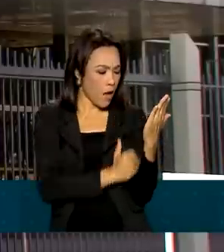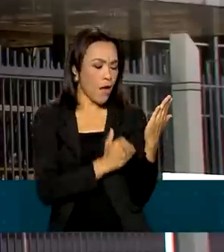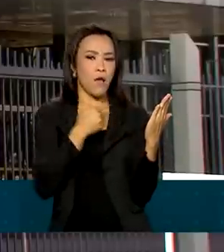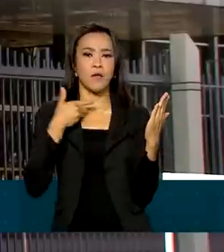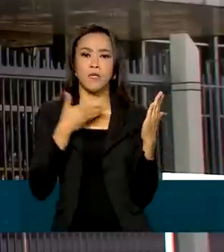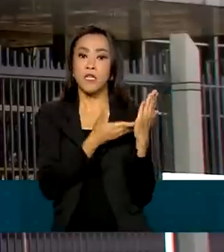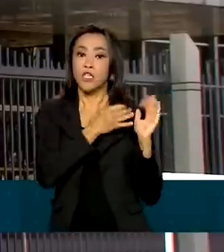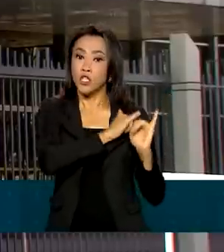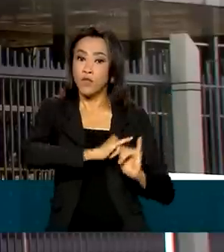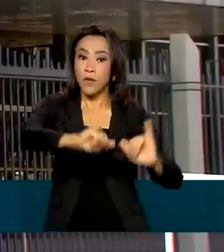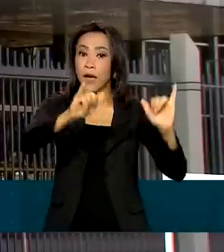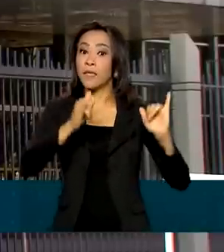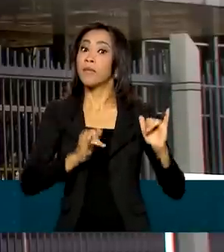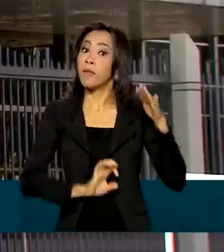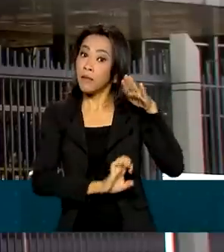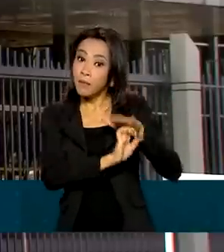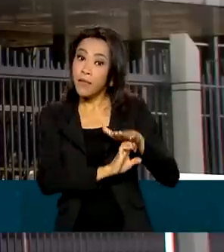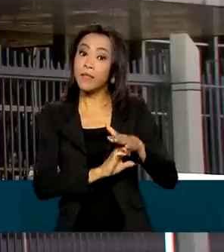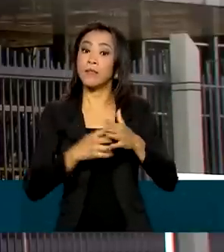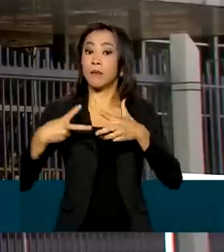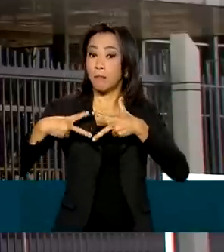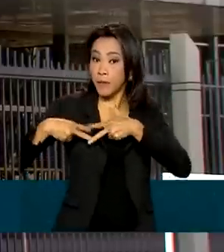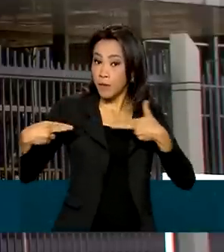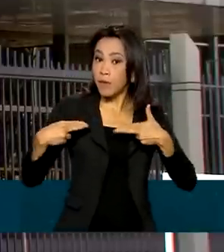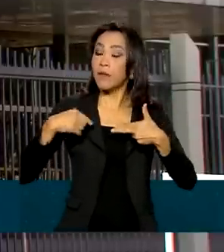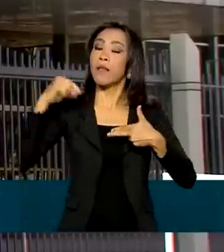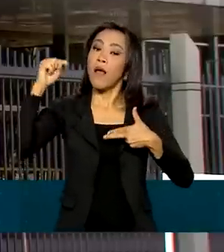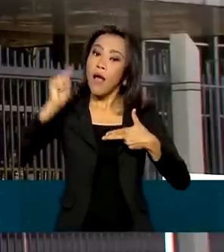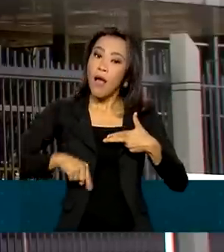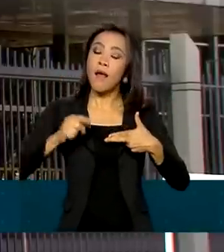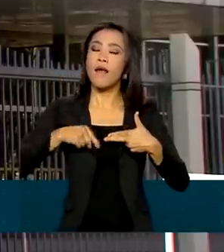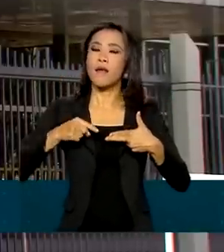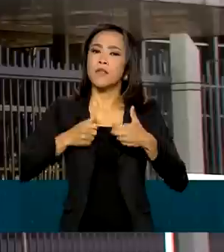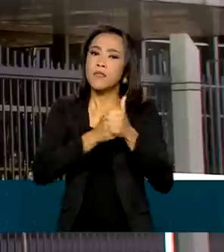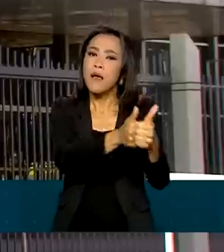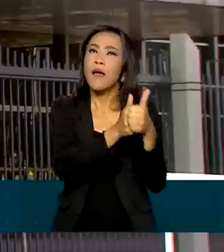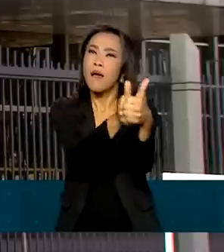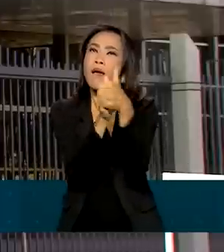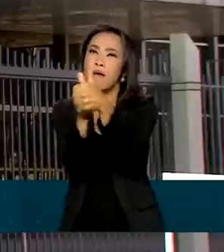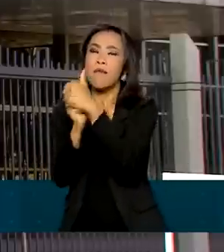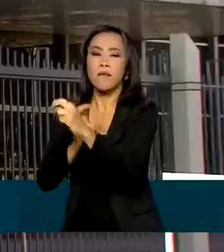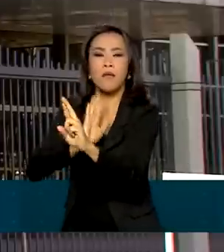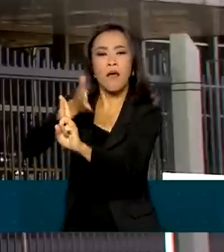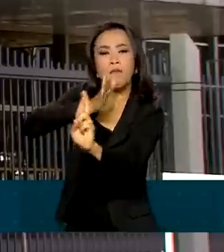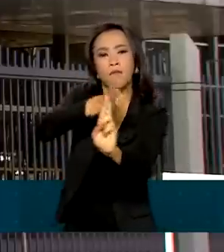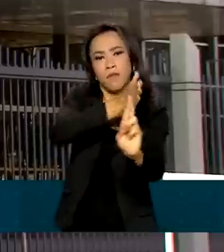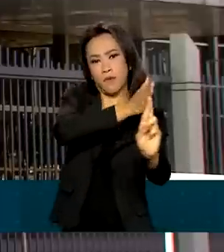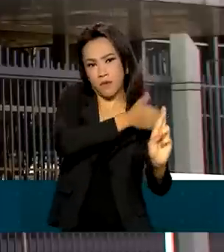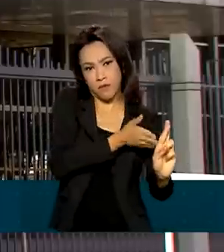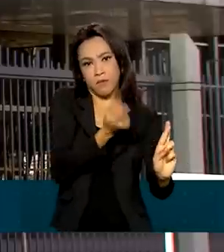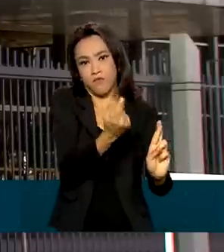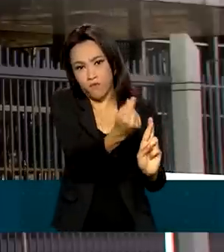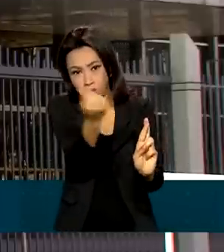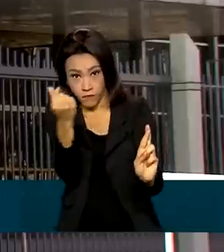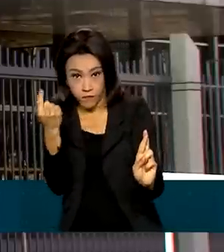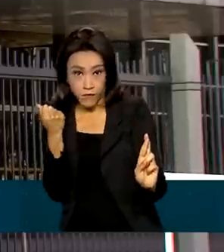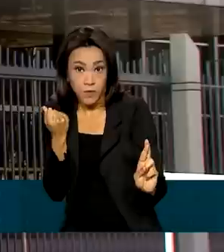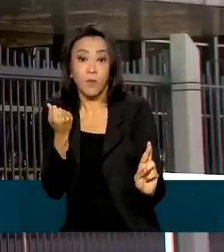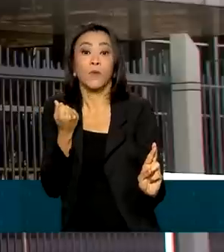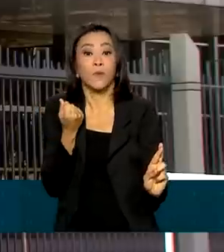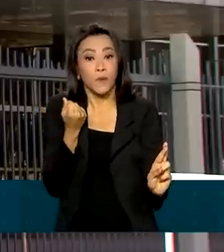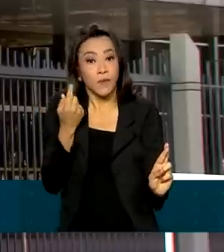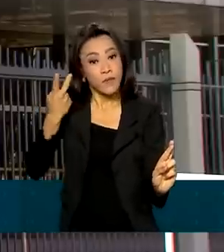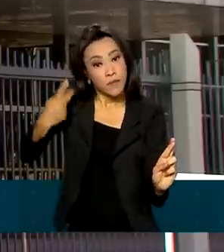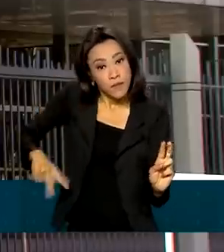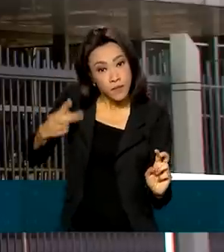Petrobras, a redução acompanha a evolução de preços de referência e é coerente com a prática de preços